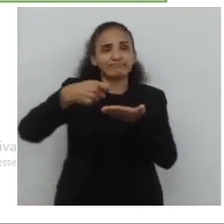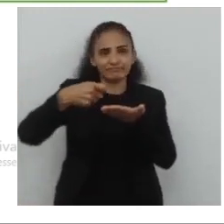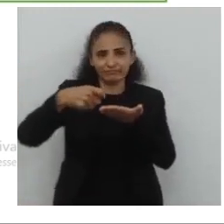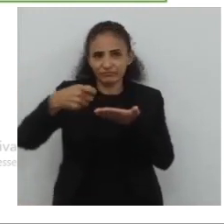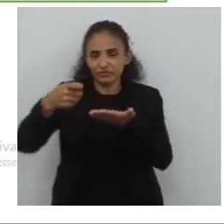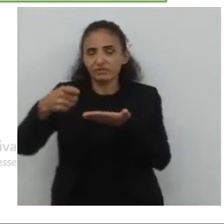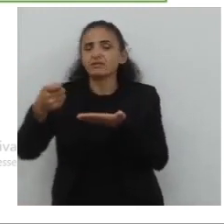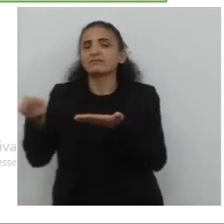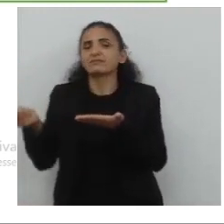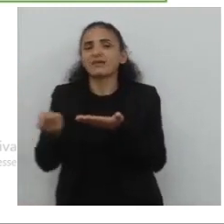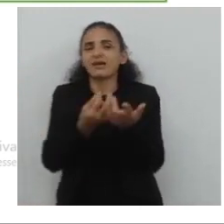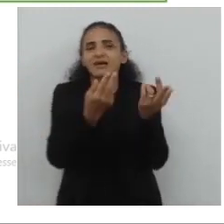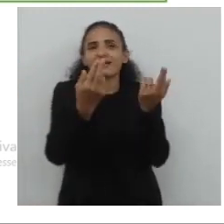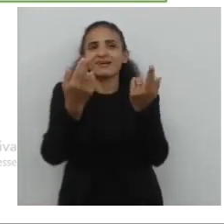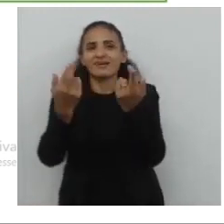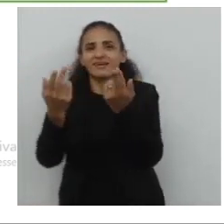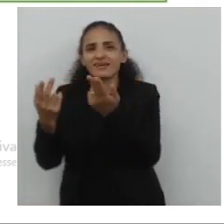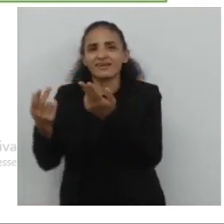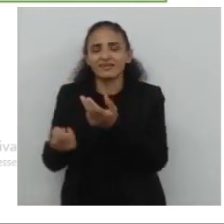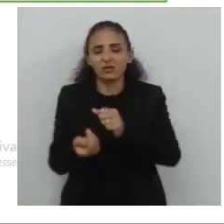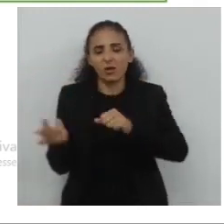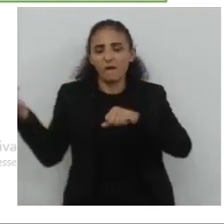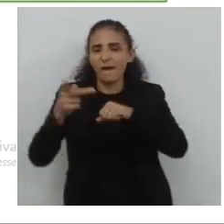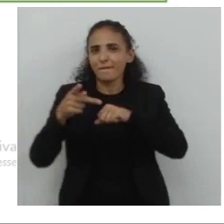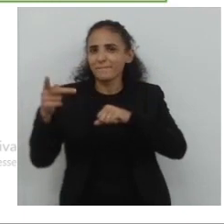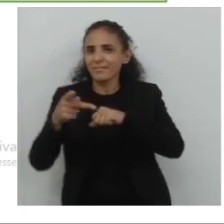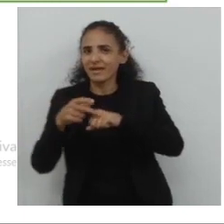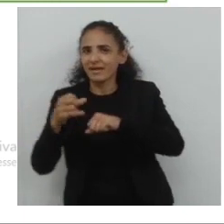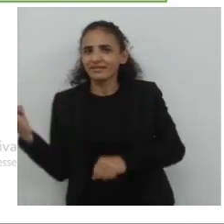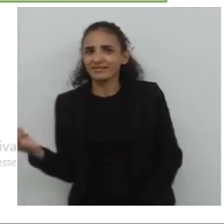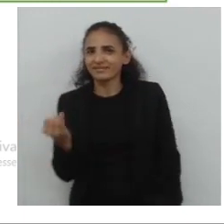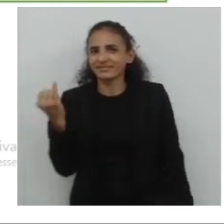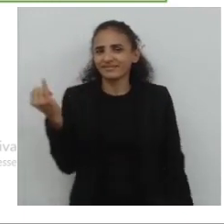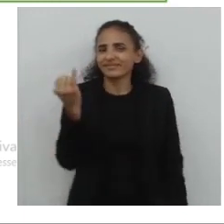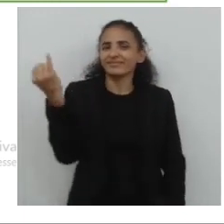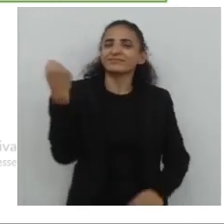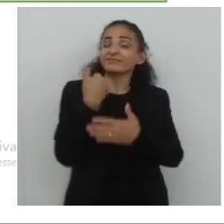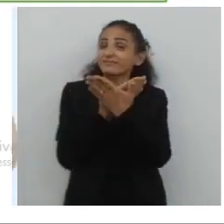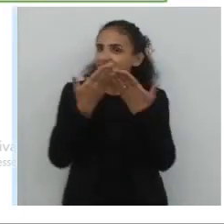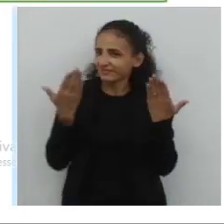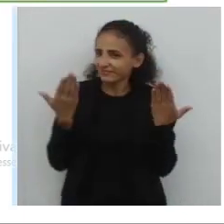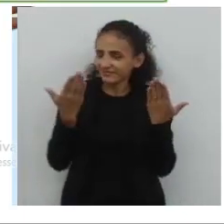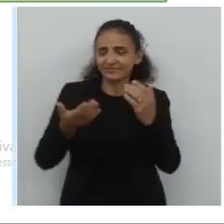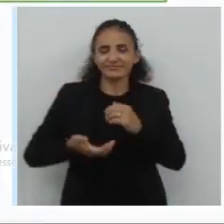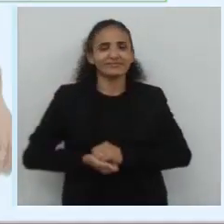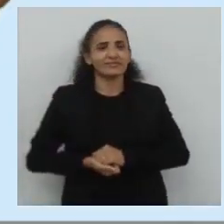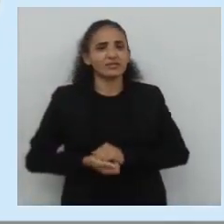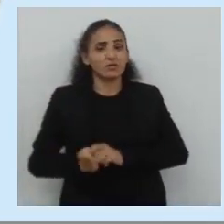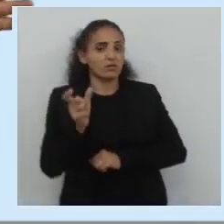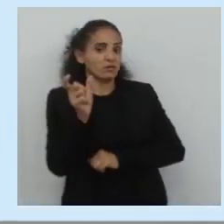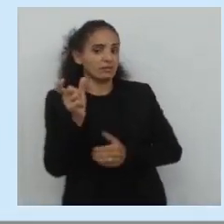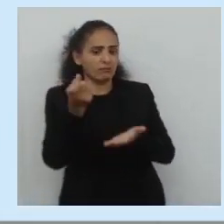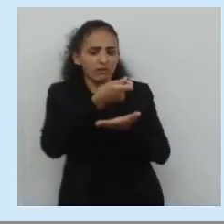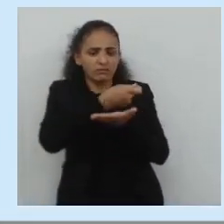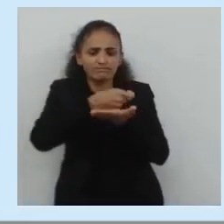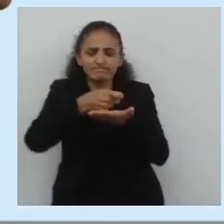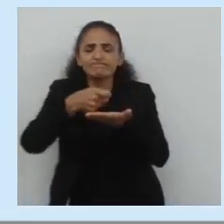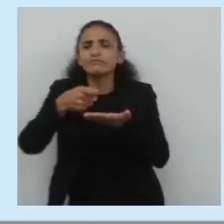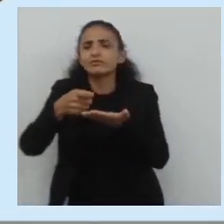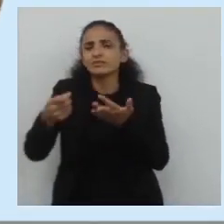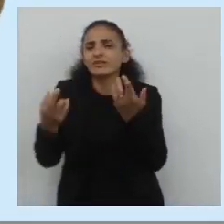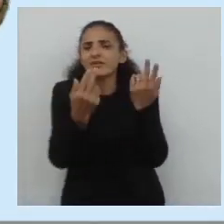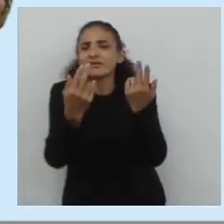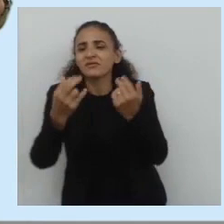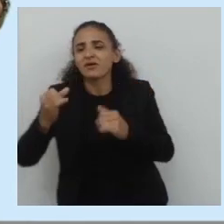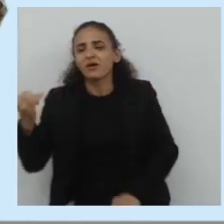escrita é semelhante a uma pérola. Então, olhem só, uma palavra escrita é